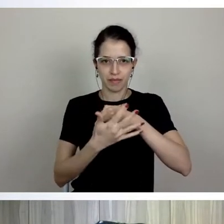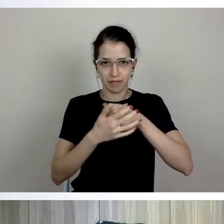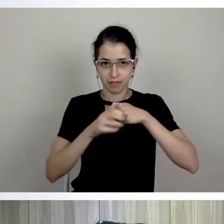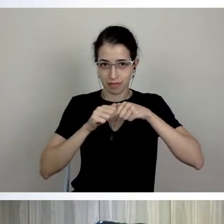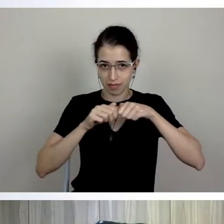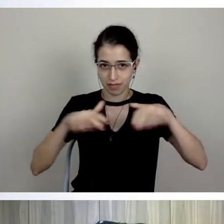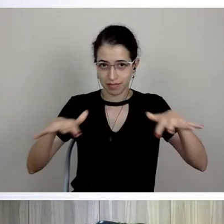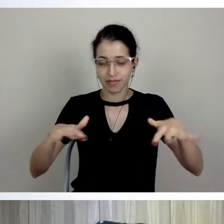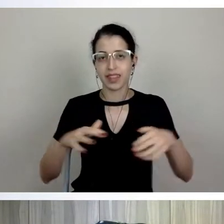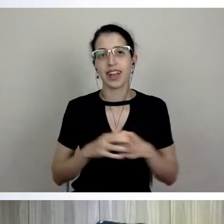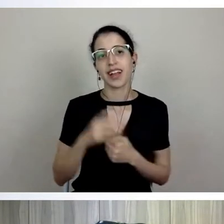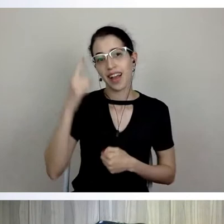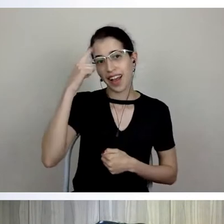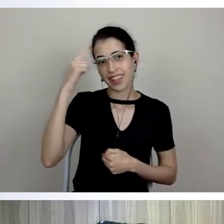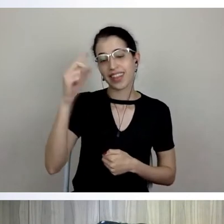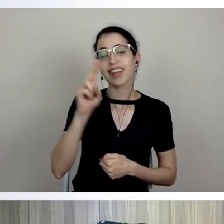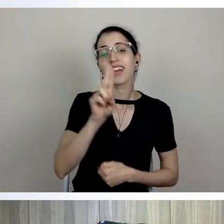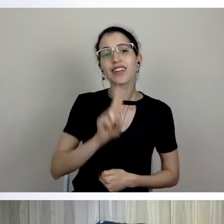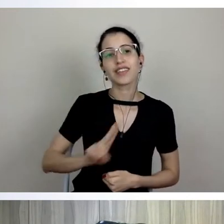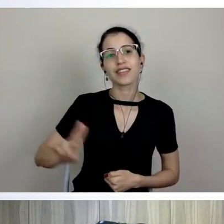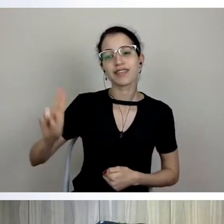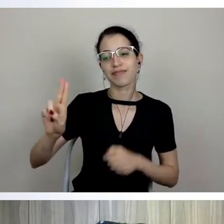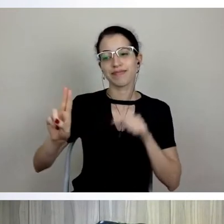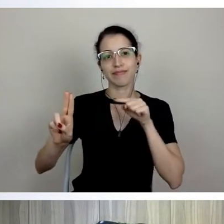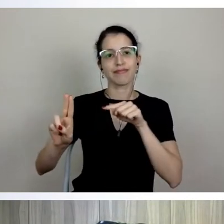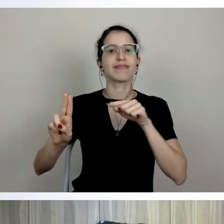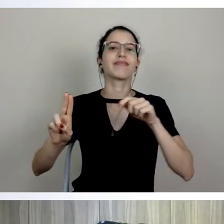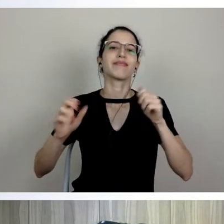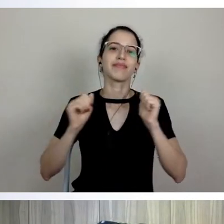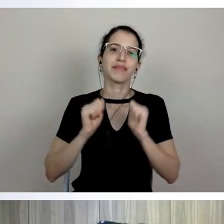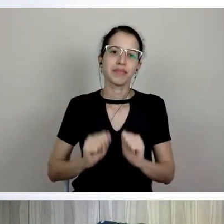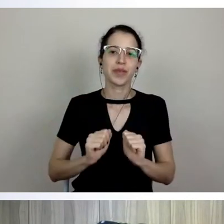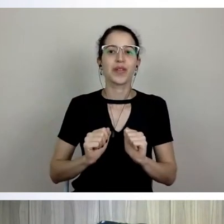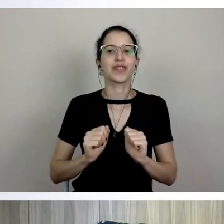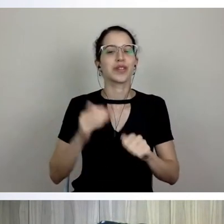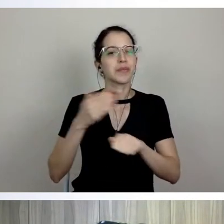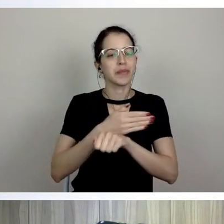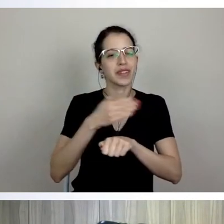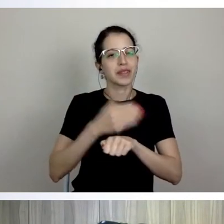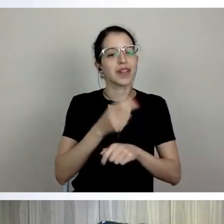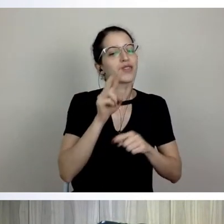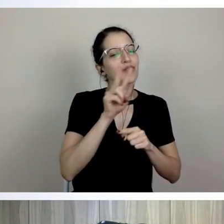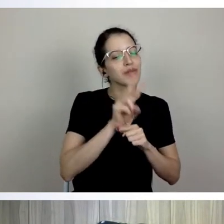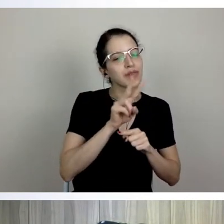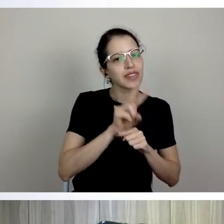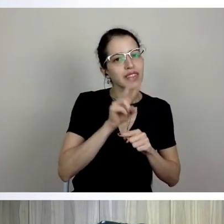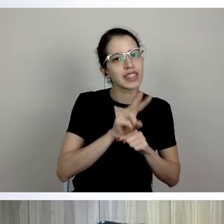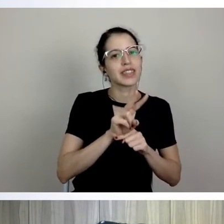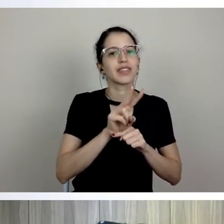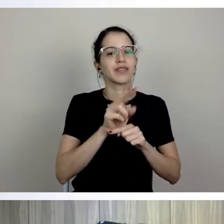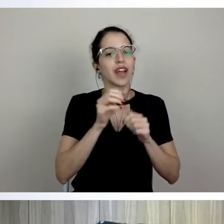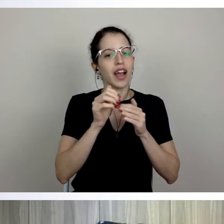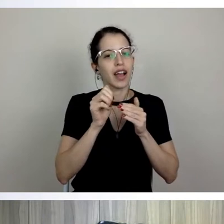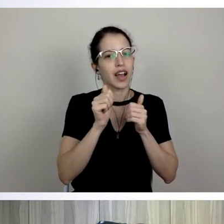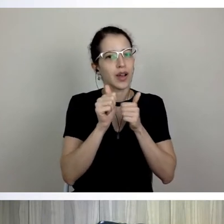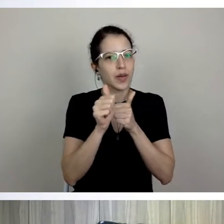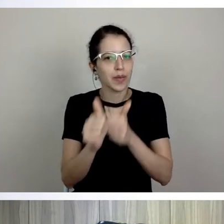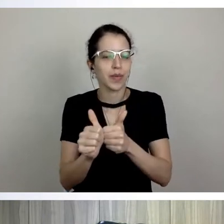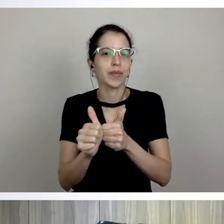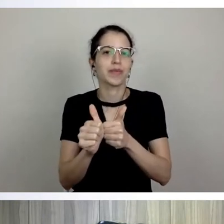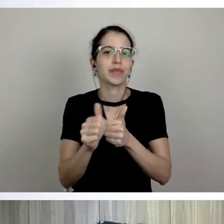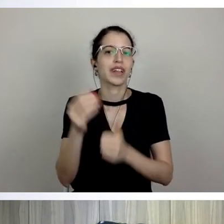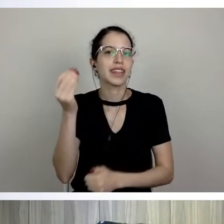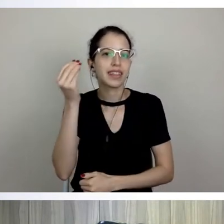universidade poder participar desse cuidado e do acompanhamento e de testagens, enfim, coisas que estão